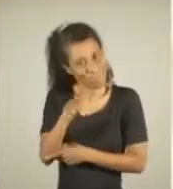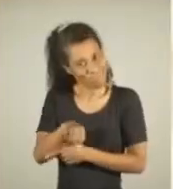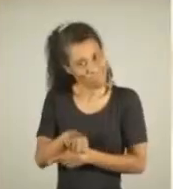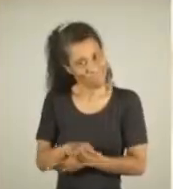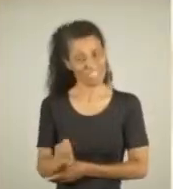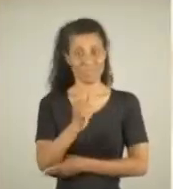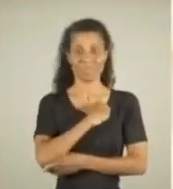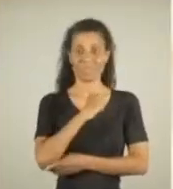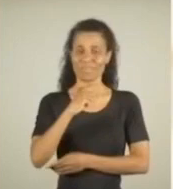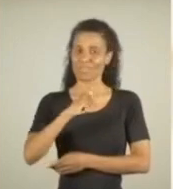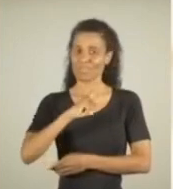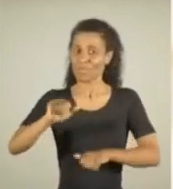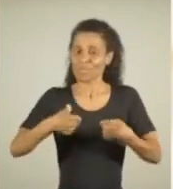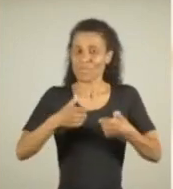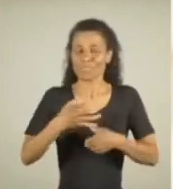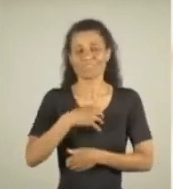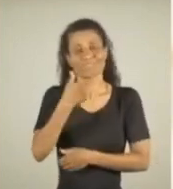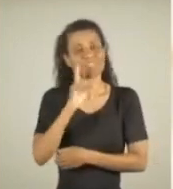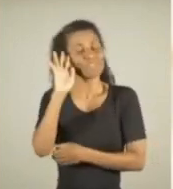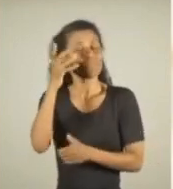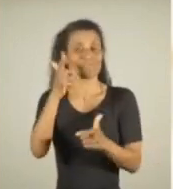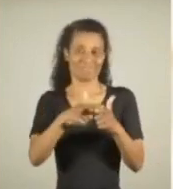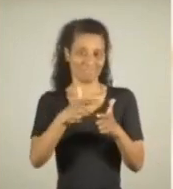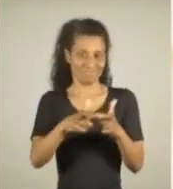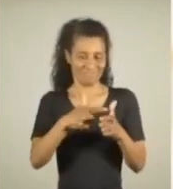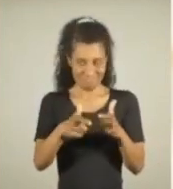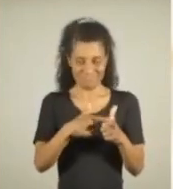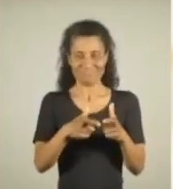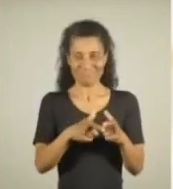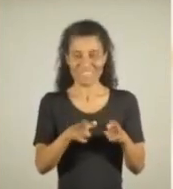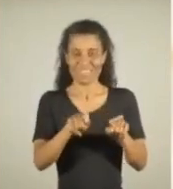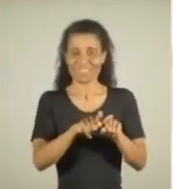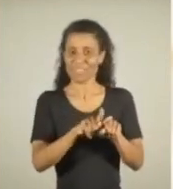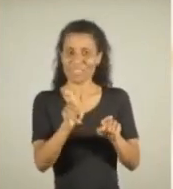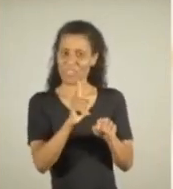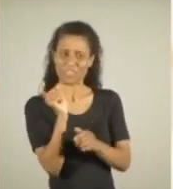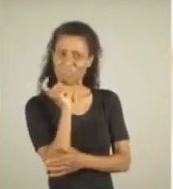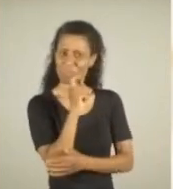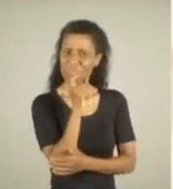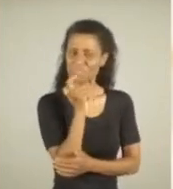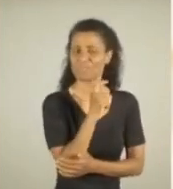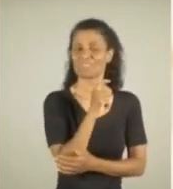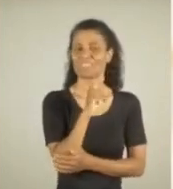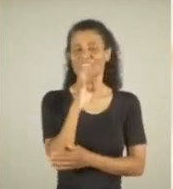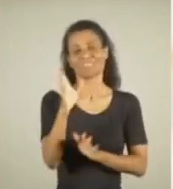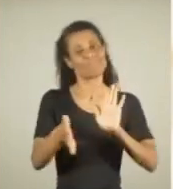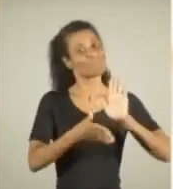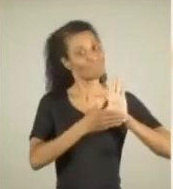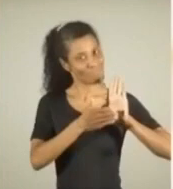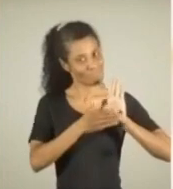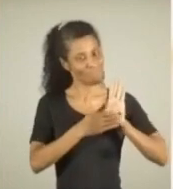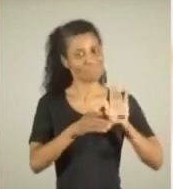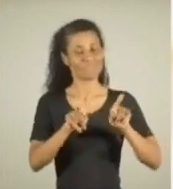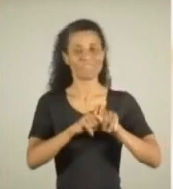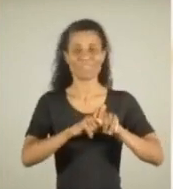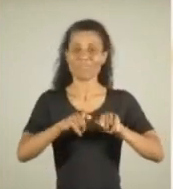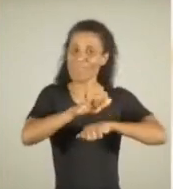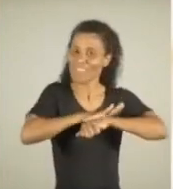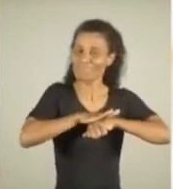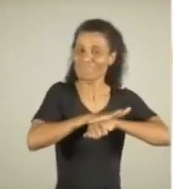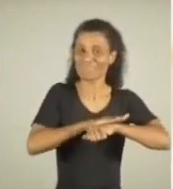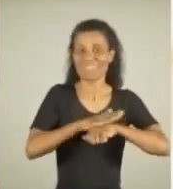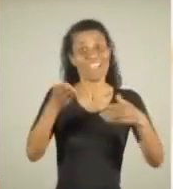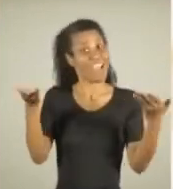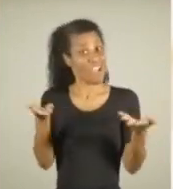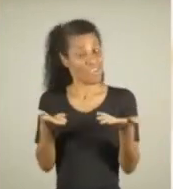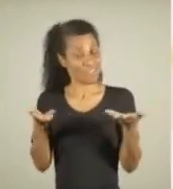fazer. Melo tem as melhores soluções para Porto Alegre. Sem radicalismos, sem mentiras, apenas com propostas e